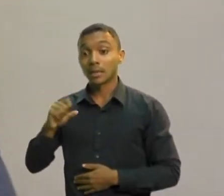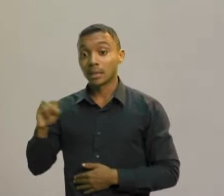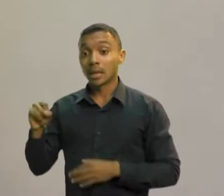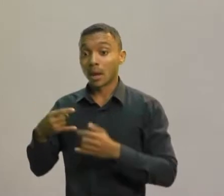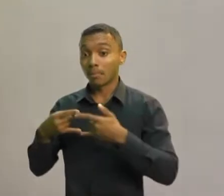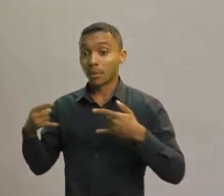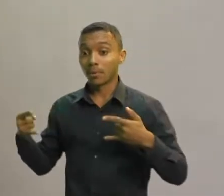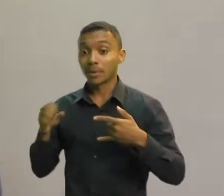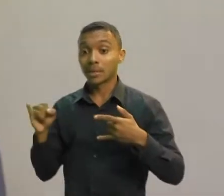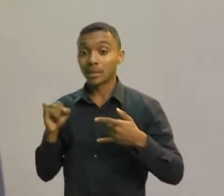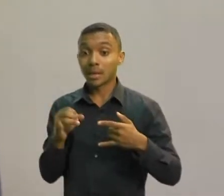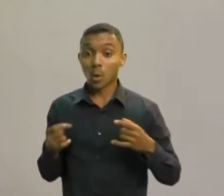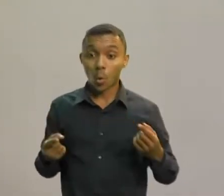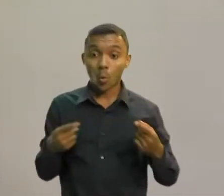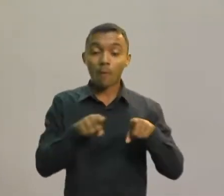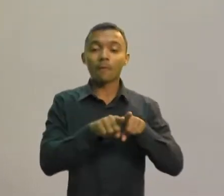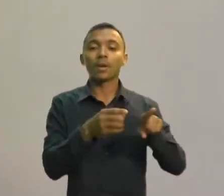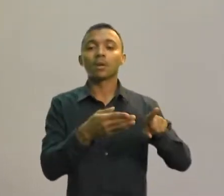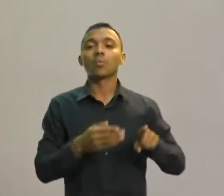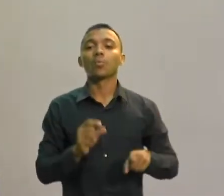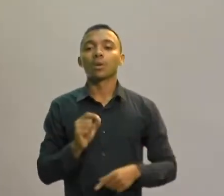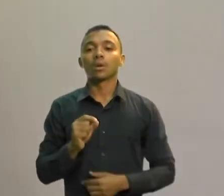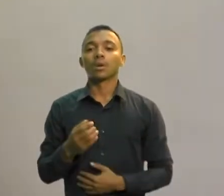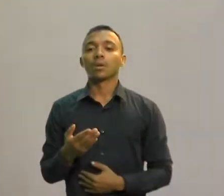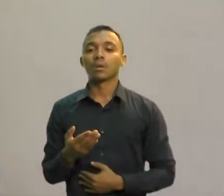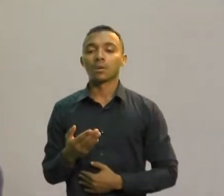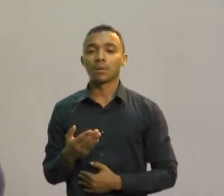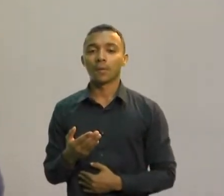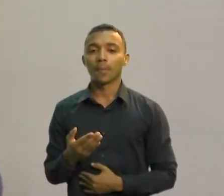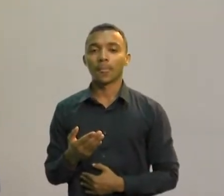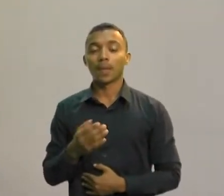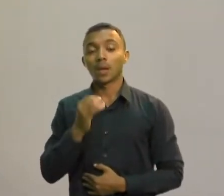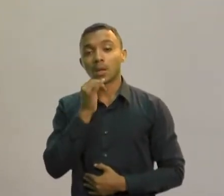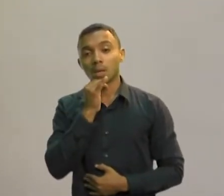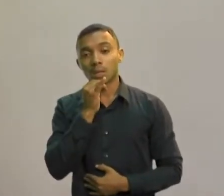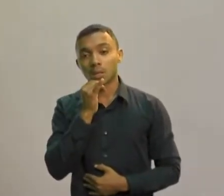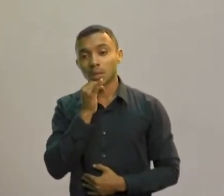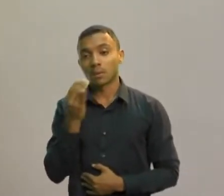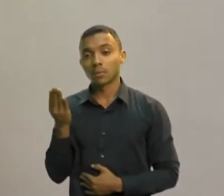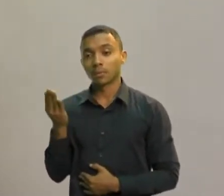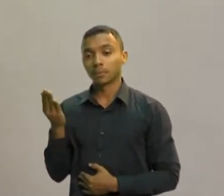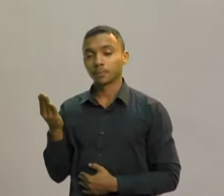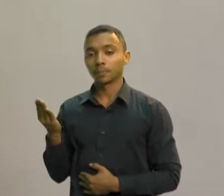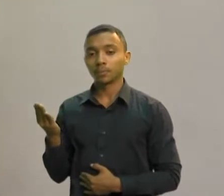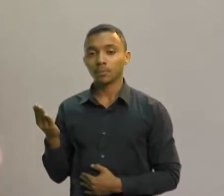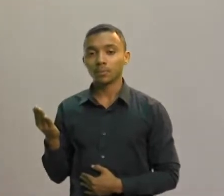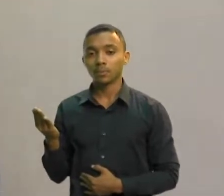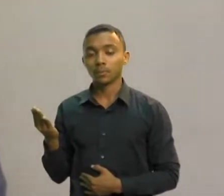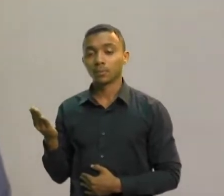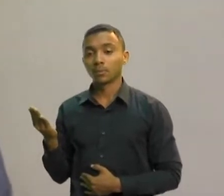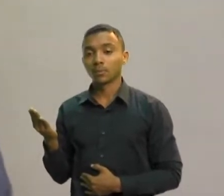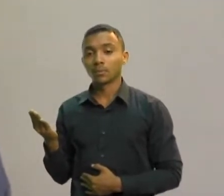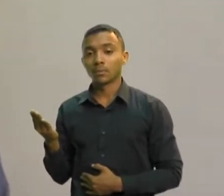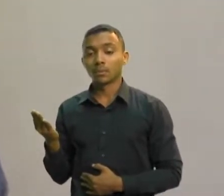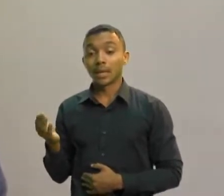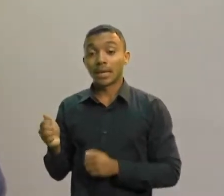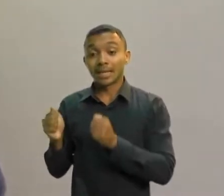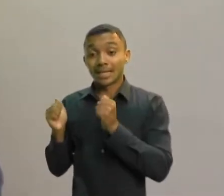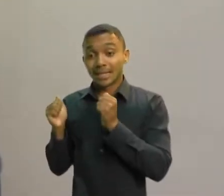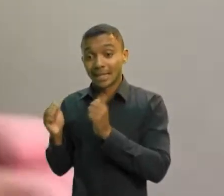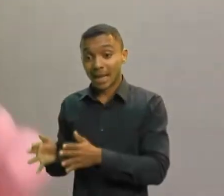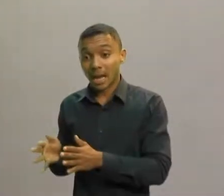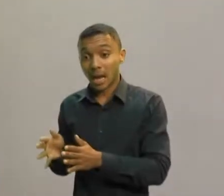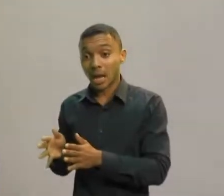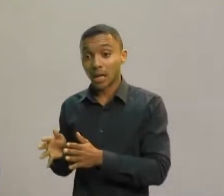convênio vai emitir um informe de rendimento, onde você vai pegar esse informe de rendimento e vai declarar esse gasto